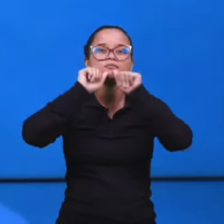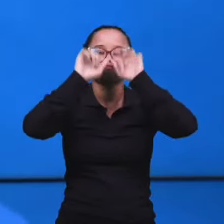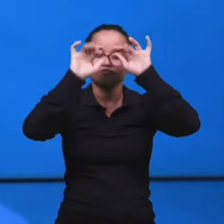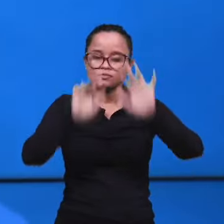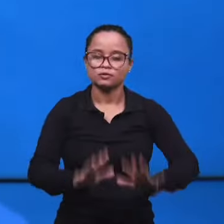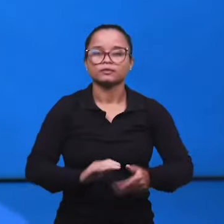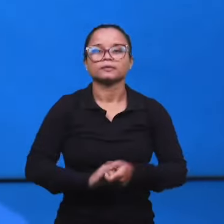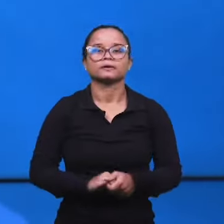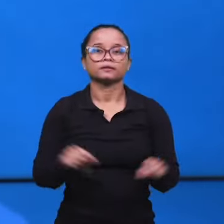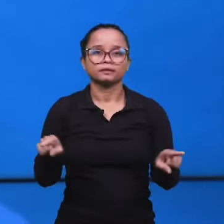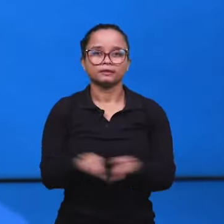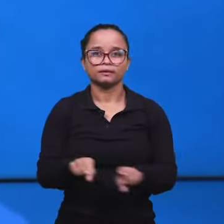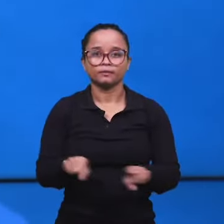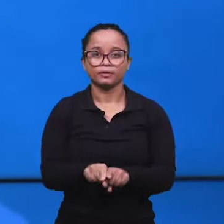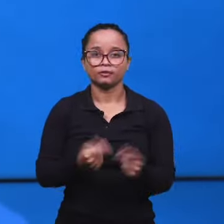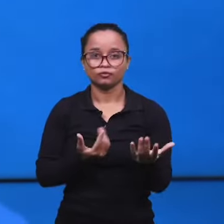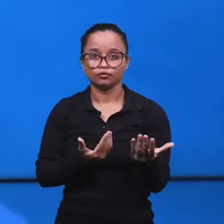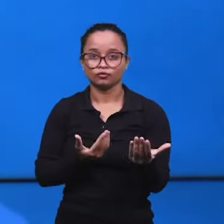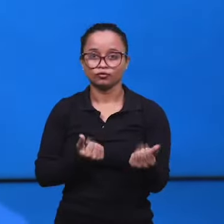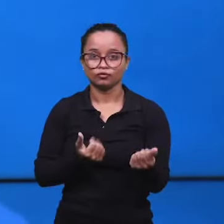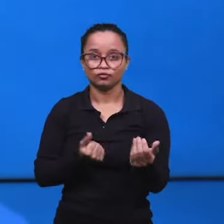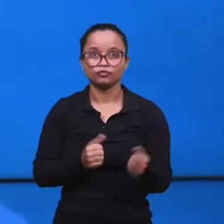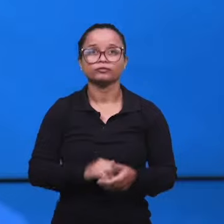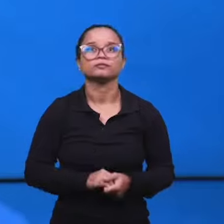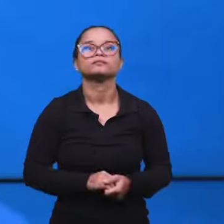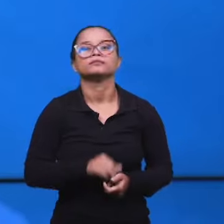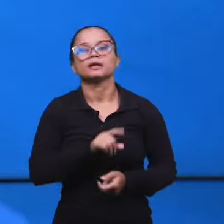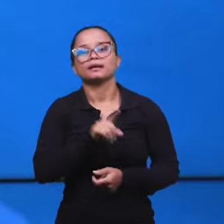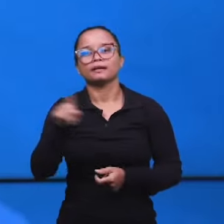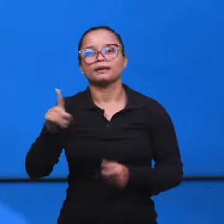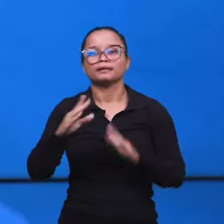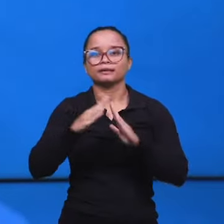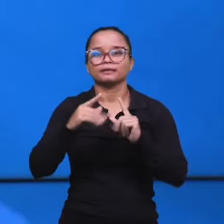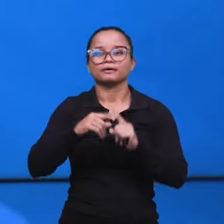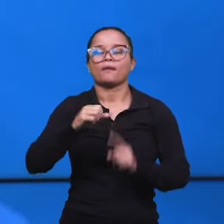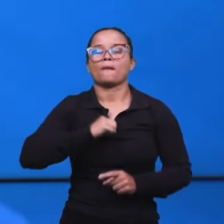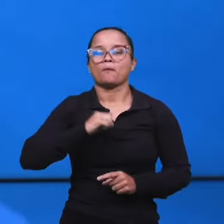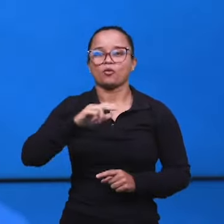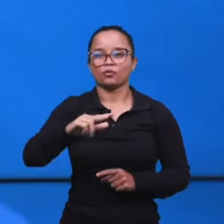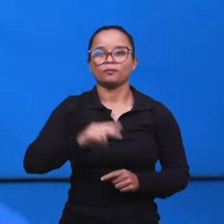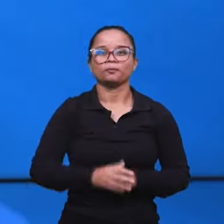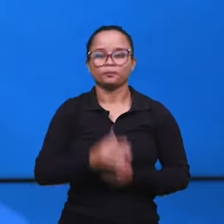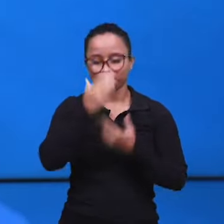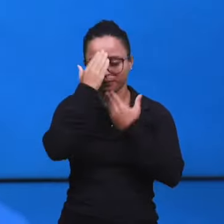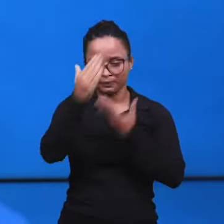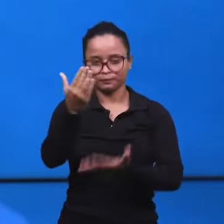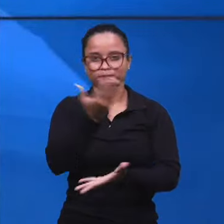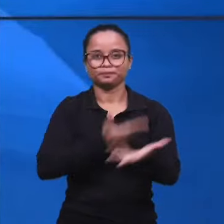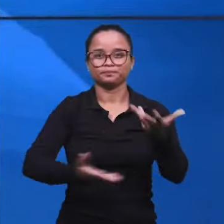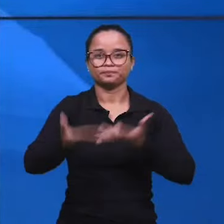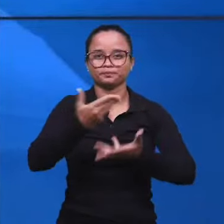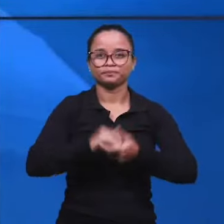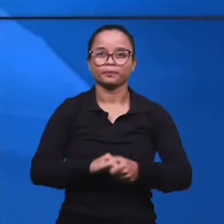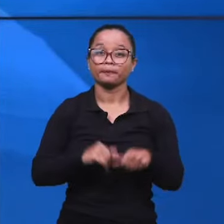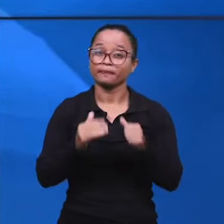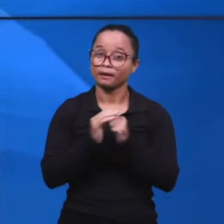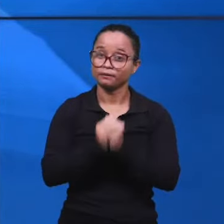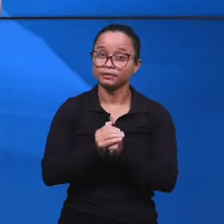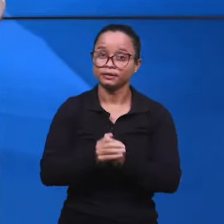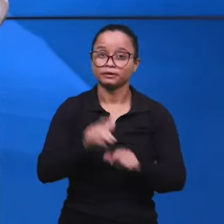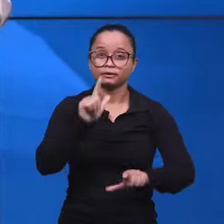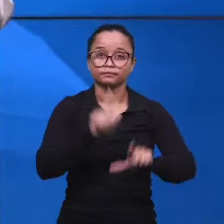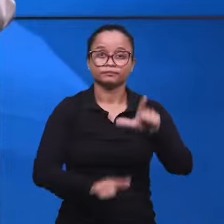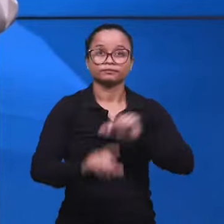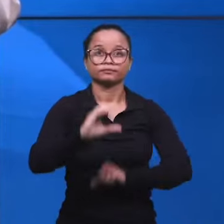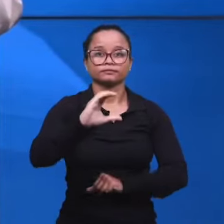Daniel, e também os nossos jovens da nossa igreja em Braga, em Portugal. Obrigado pela sua participação. Amém, irmãos? Agora